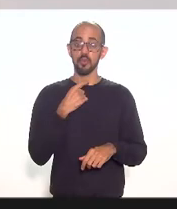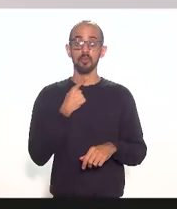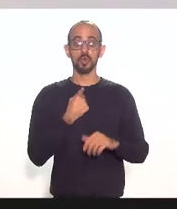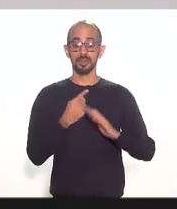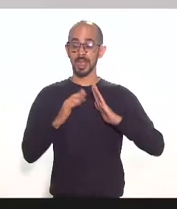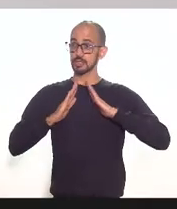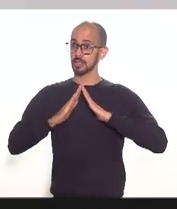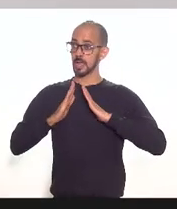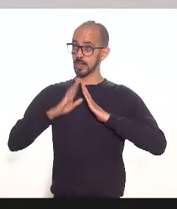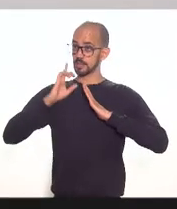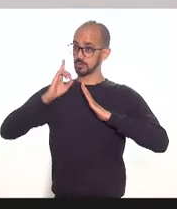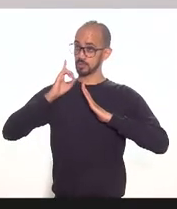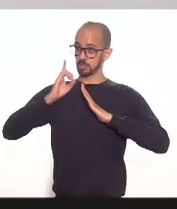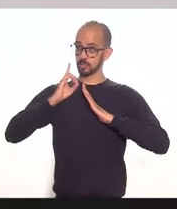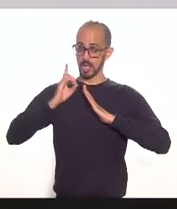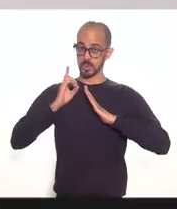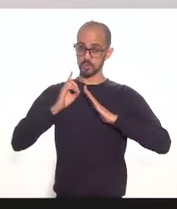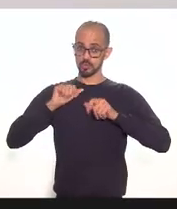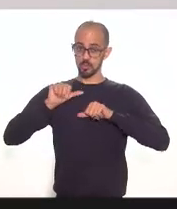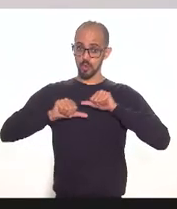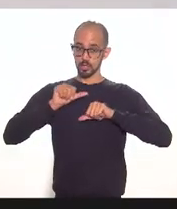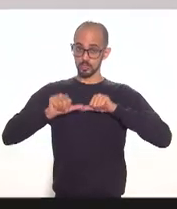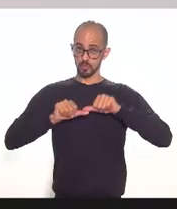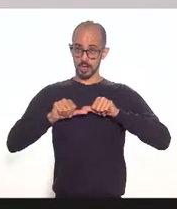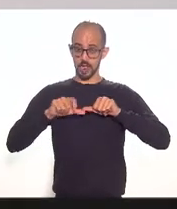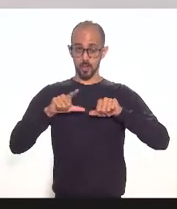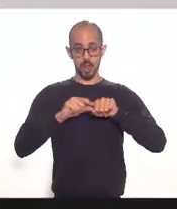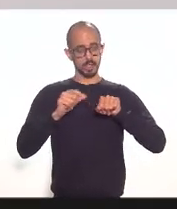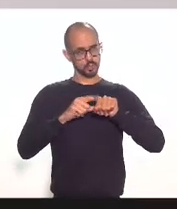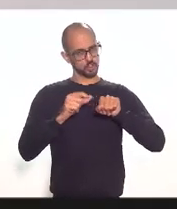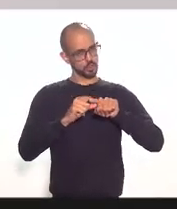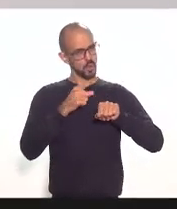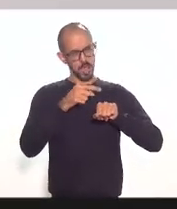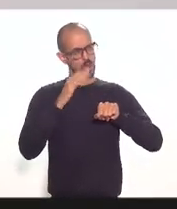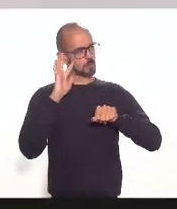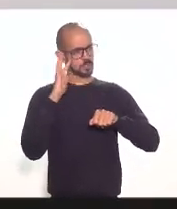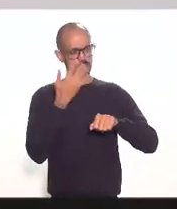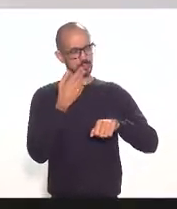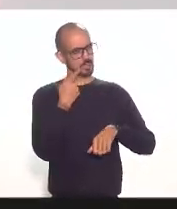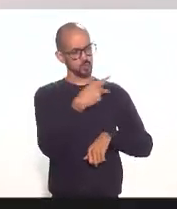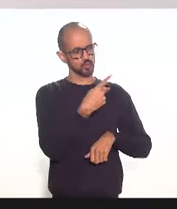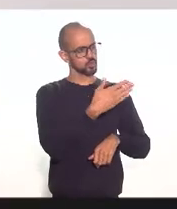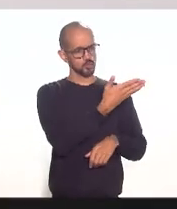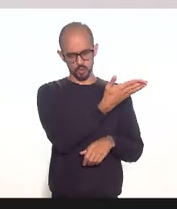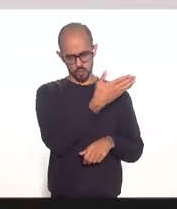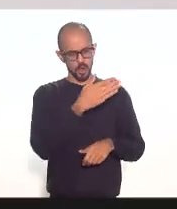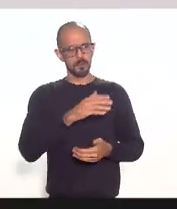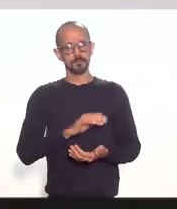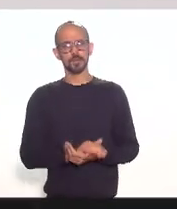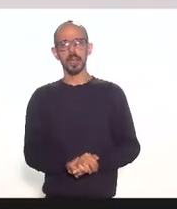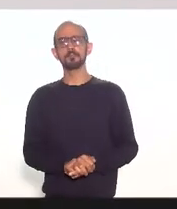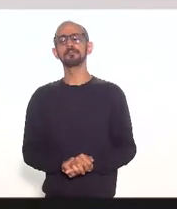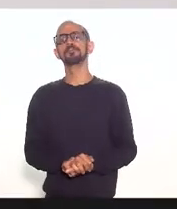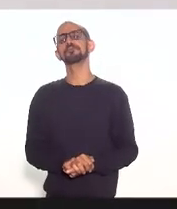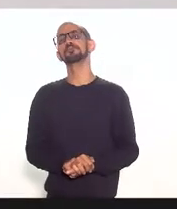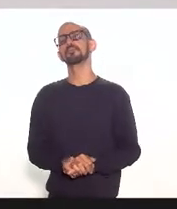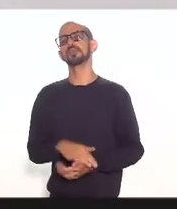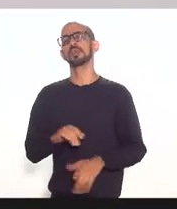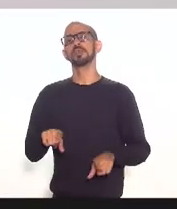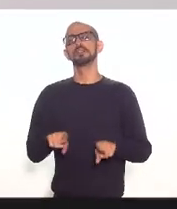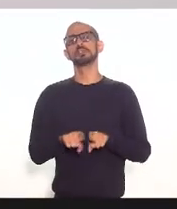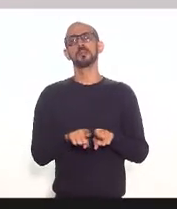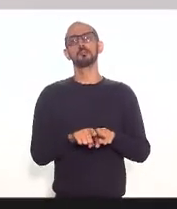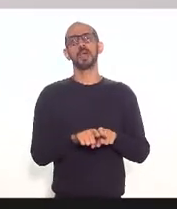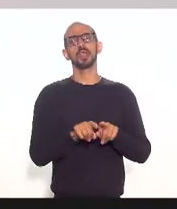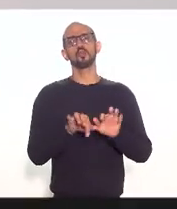modificar esse artigo será a decisão de vocês que será observada por fim com